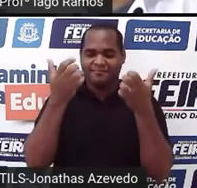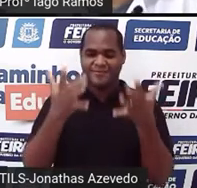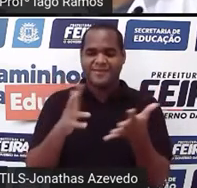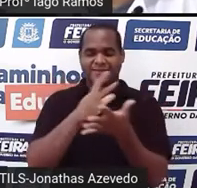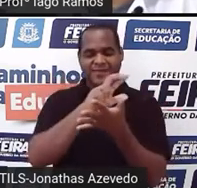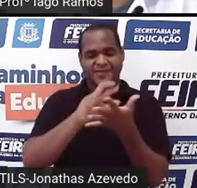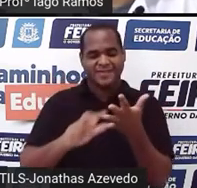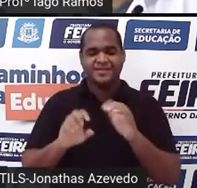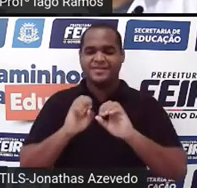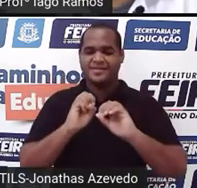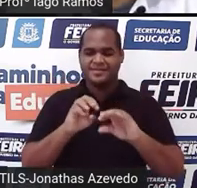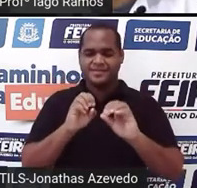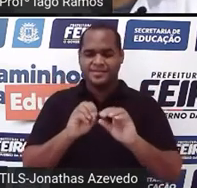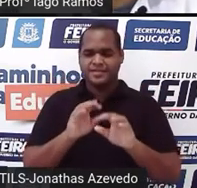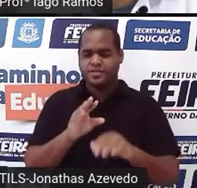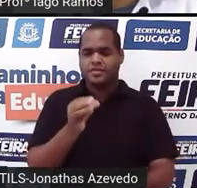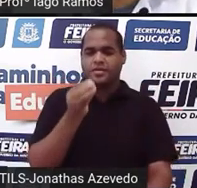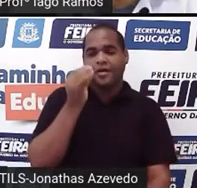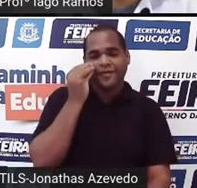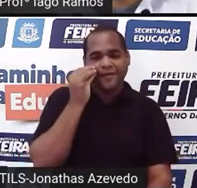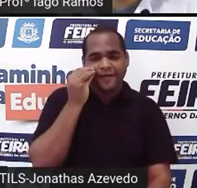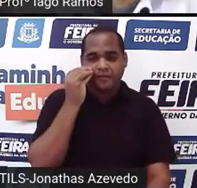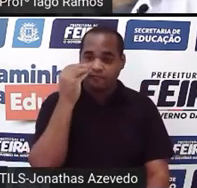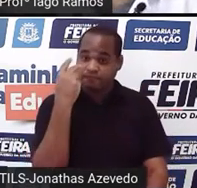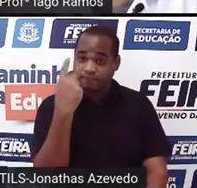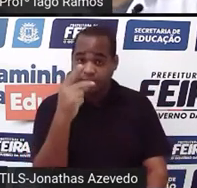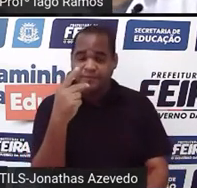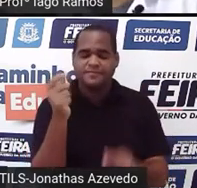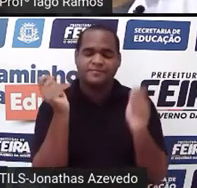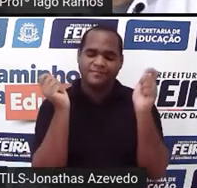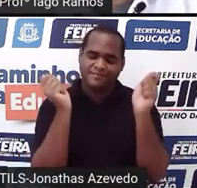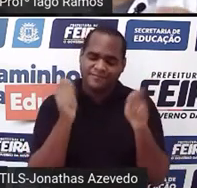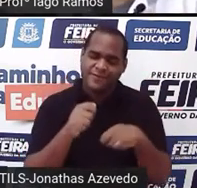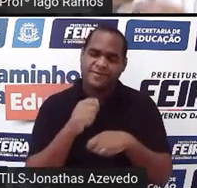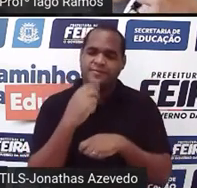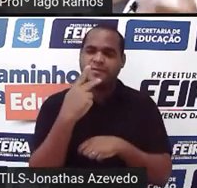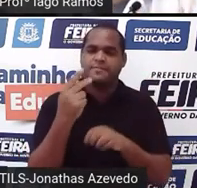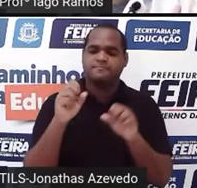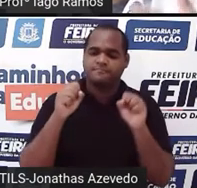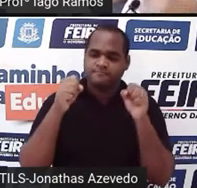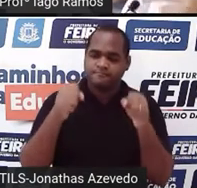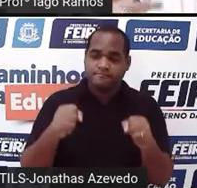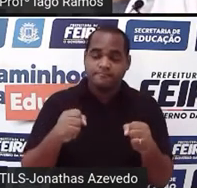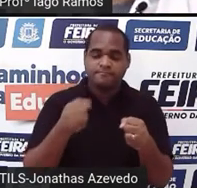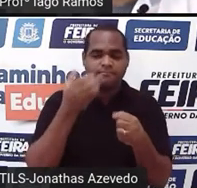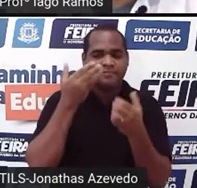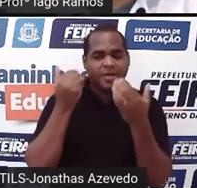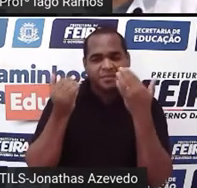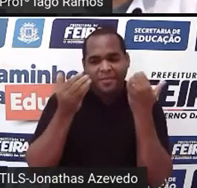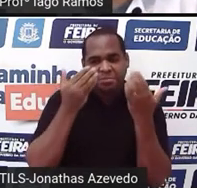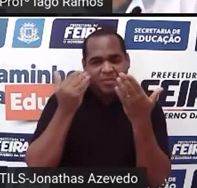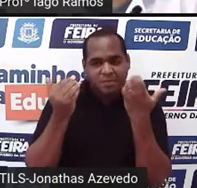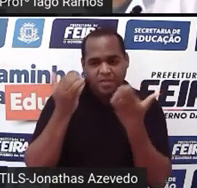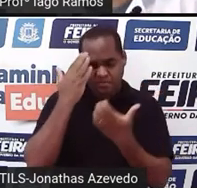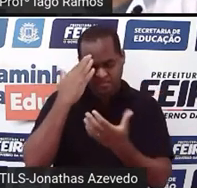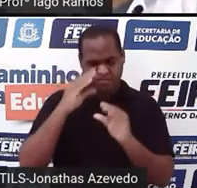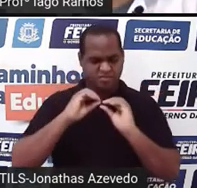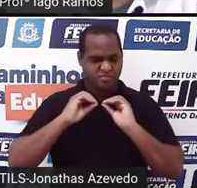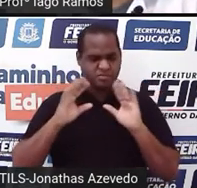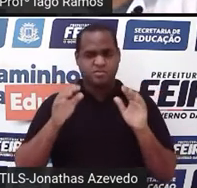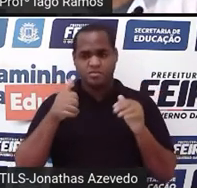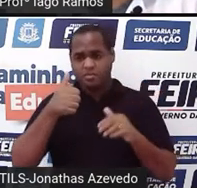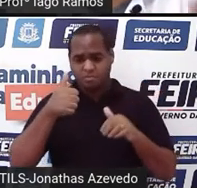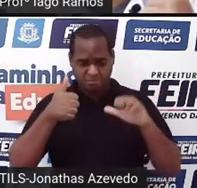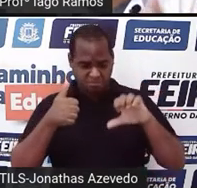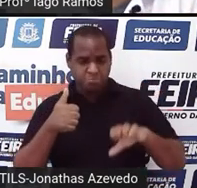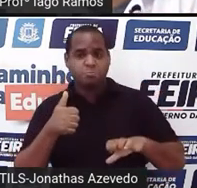aulas. Que é para tentar fazer com que você, né? Procure saber o quanto você está entendendo da aula. Tá